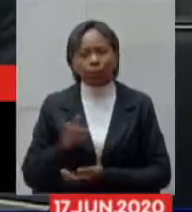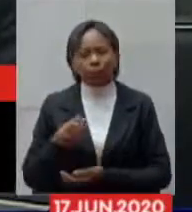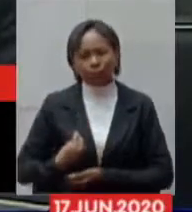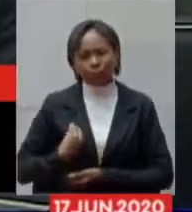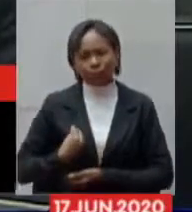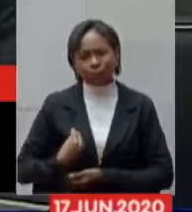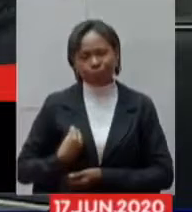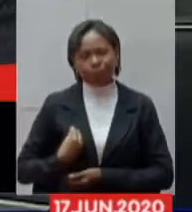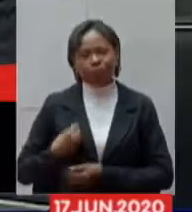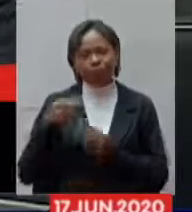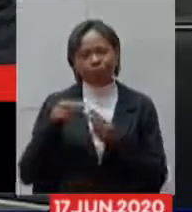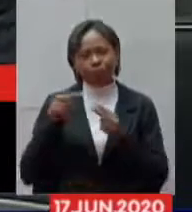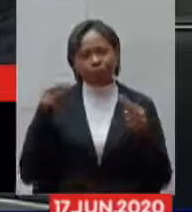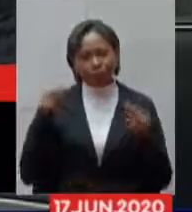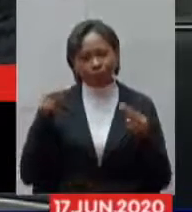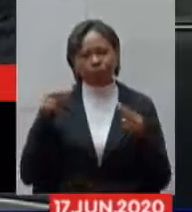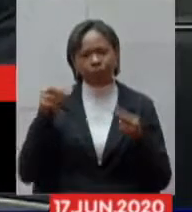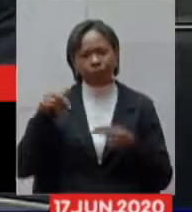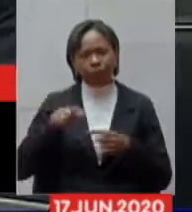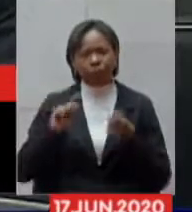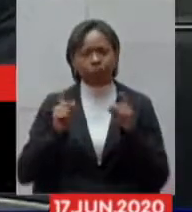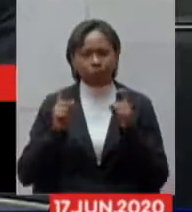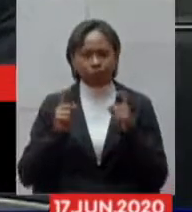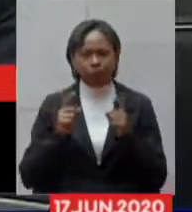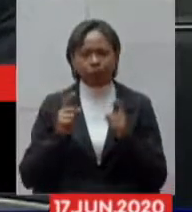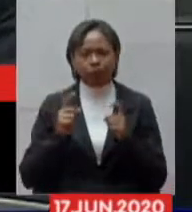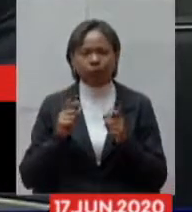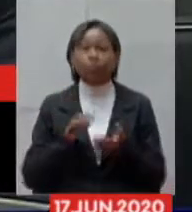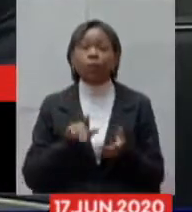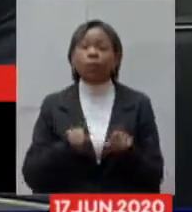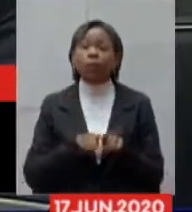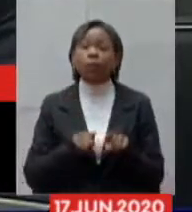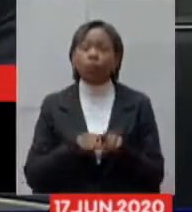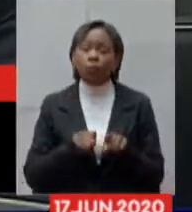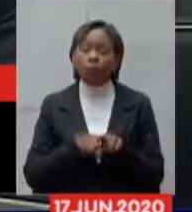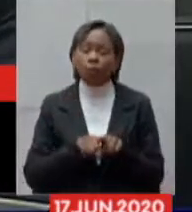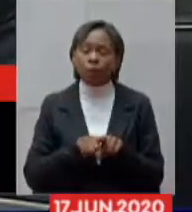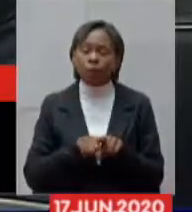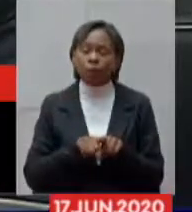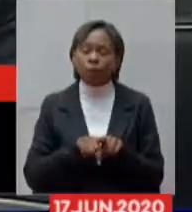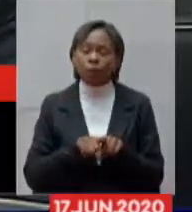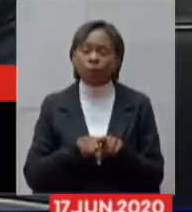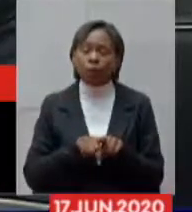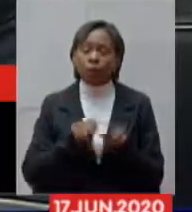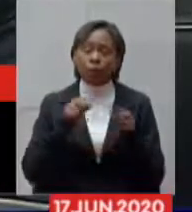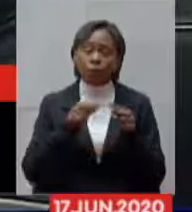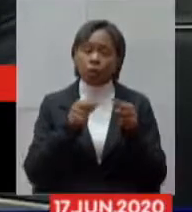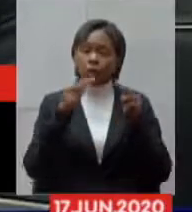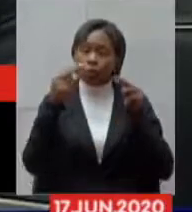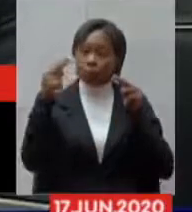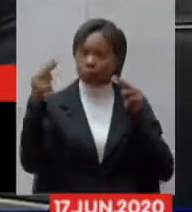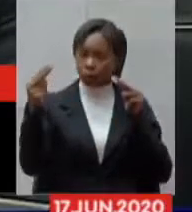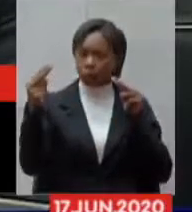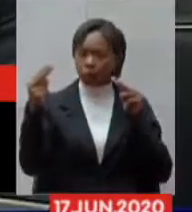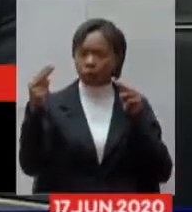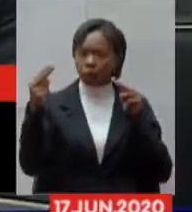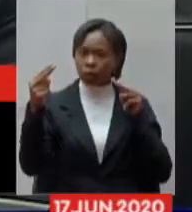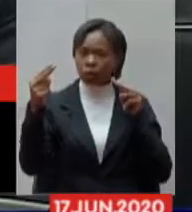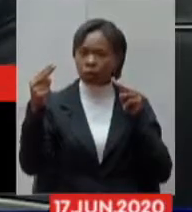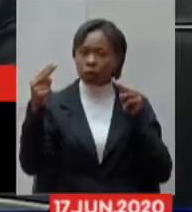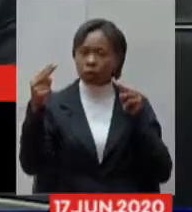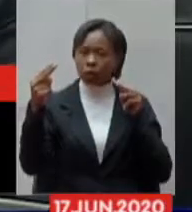aqui desta audiência saudar também de forma remota estamos acompanhando pela